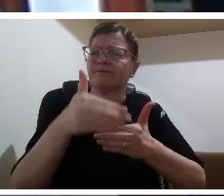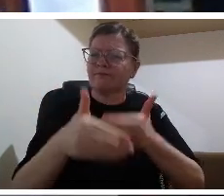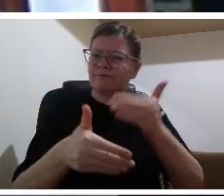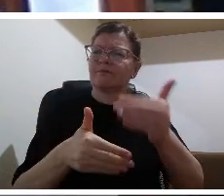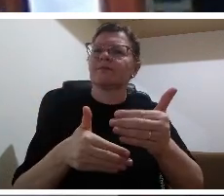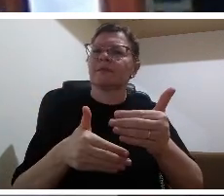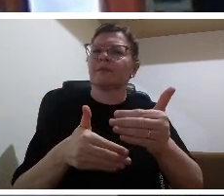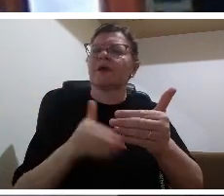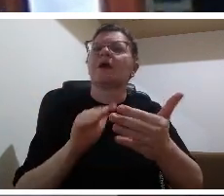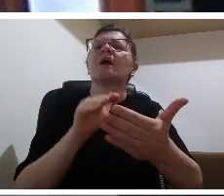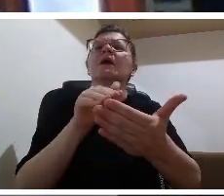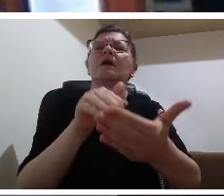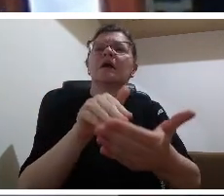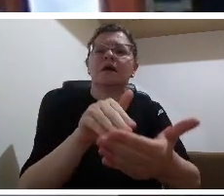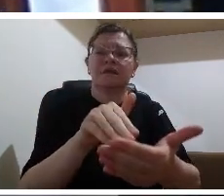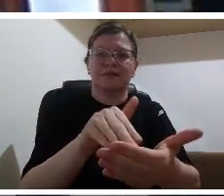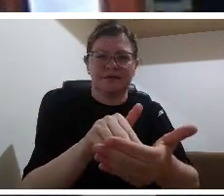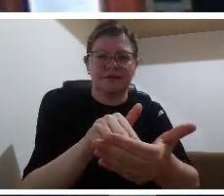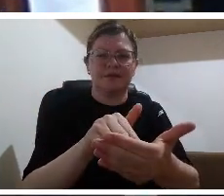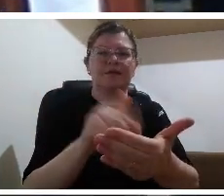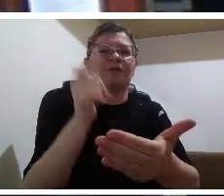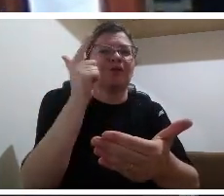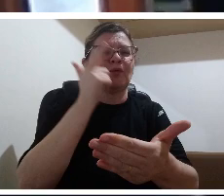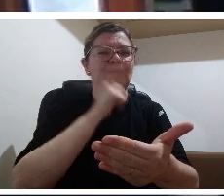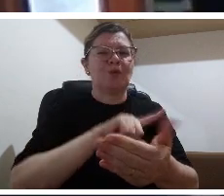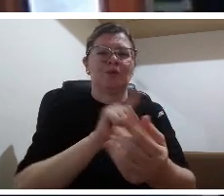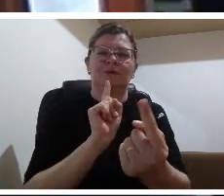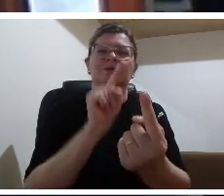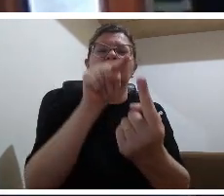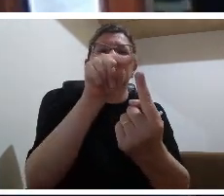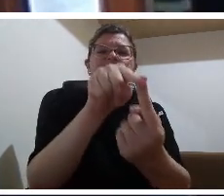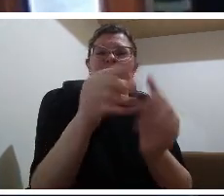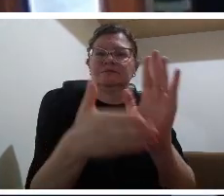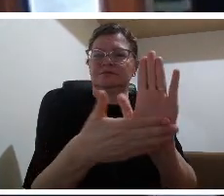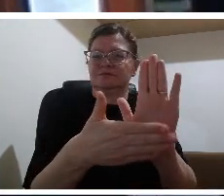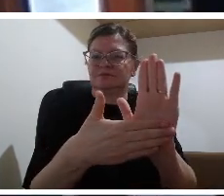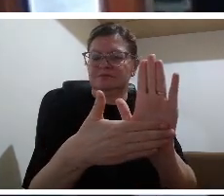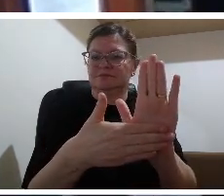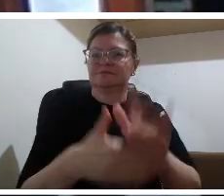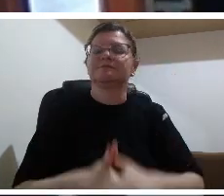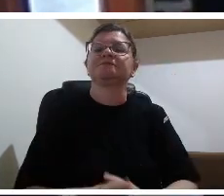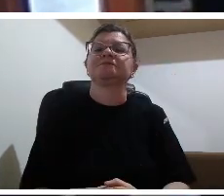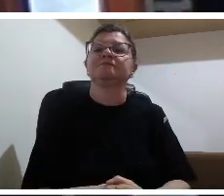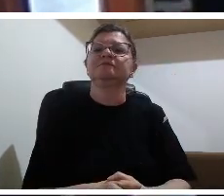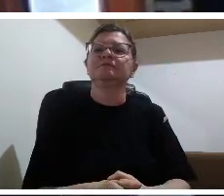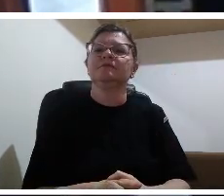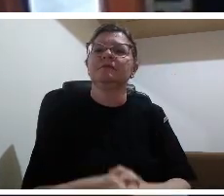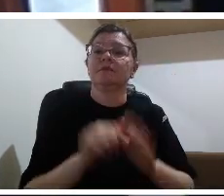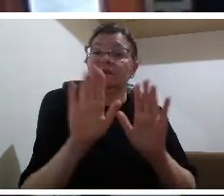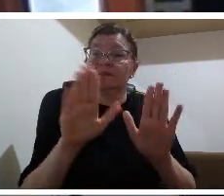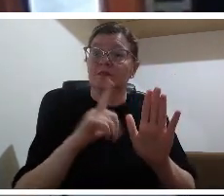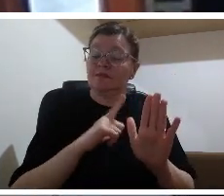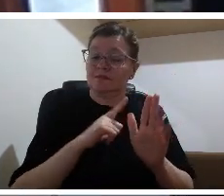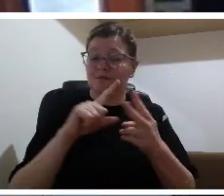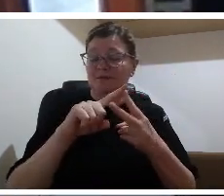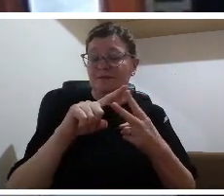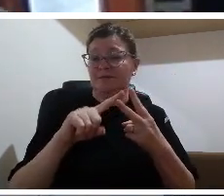a dinâmica ela possibilita que a gente avance correndo como nós agora somos obrigados a correr